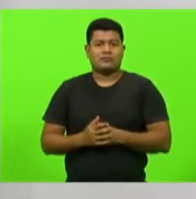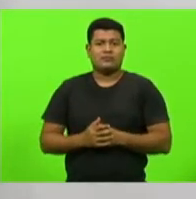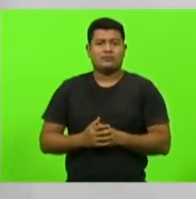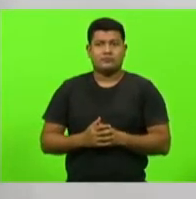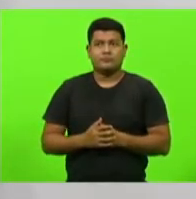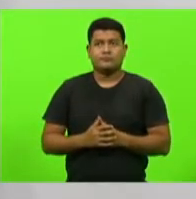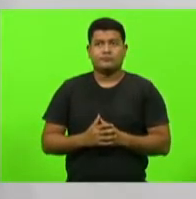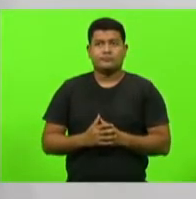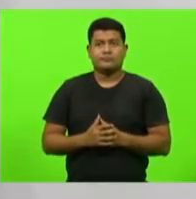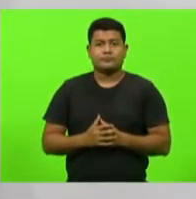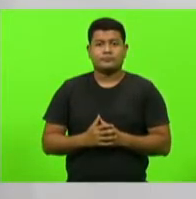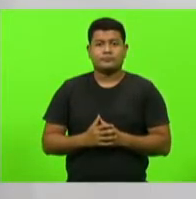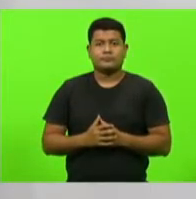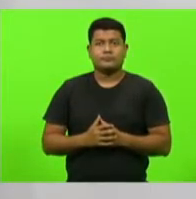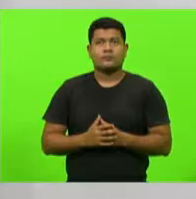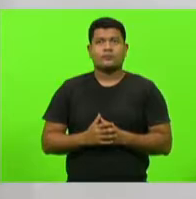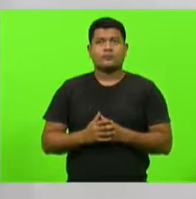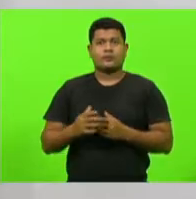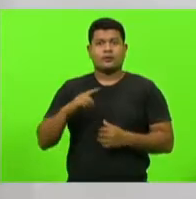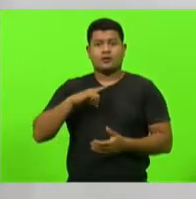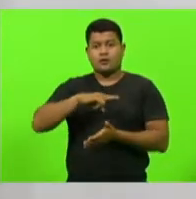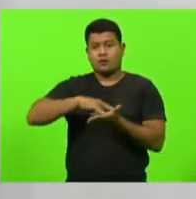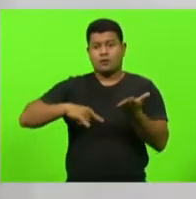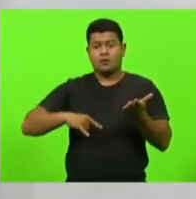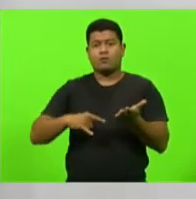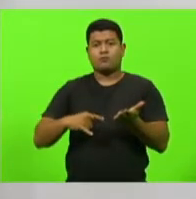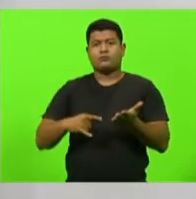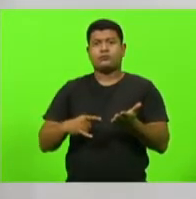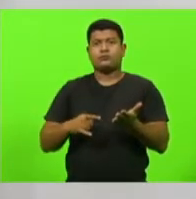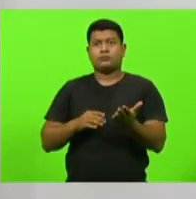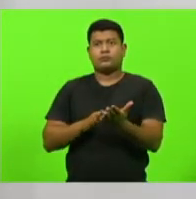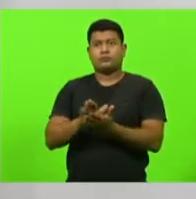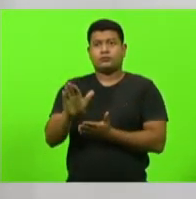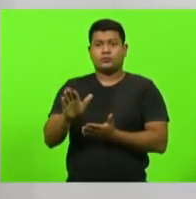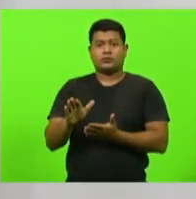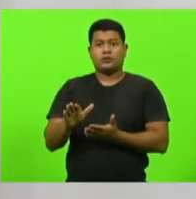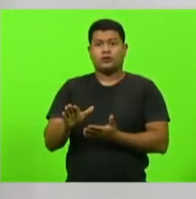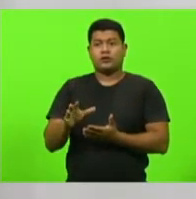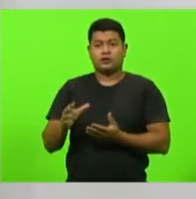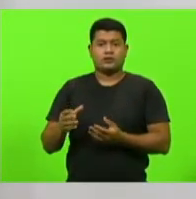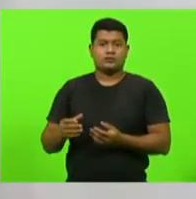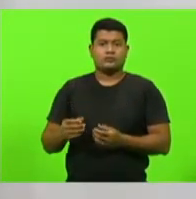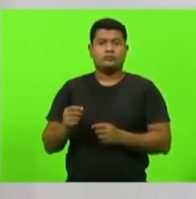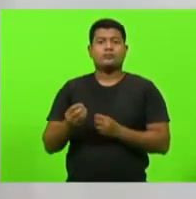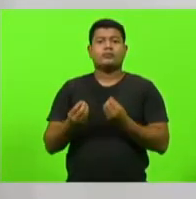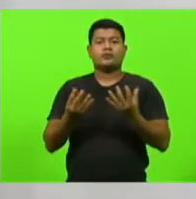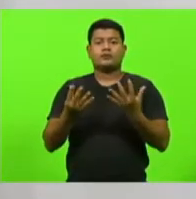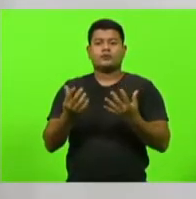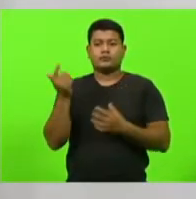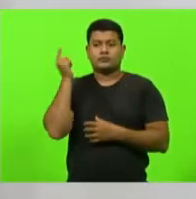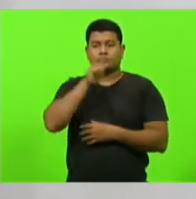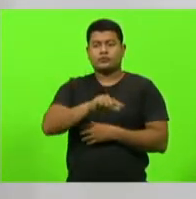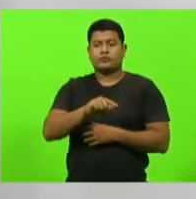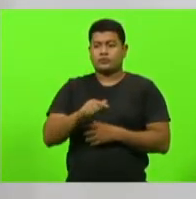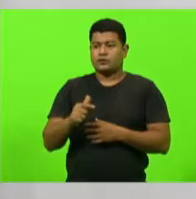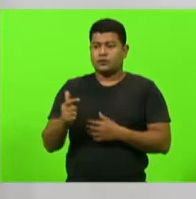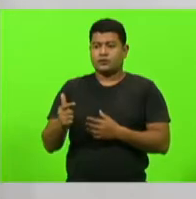com os documentos ali que ele era obrigado a tirar para retirar o corpo do pai dele do UML, com a cara quebrada e sem um dente.